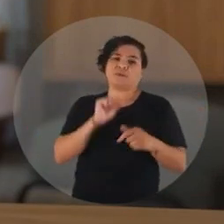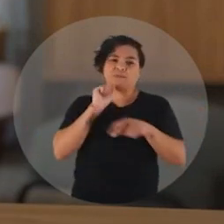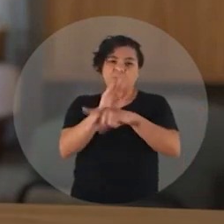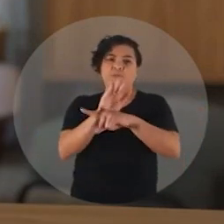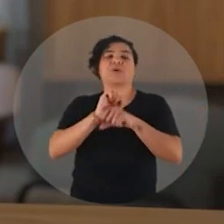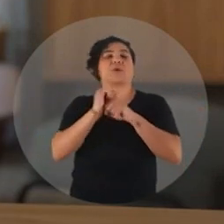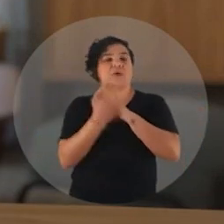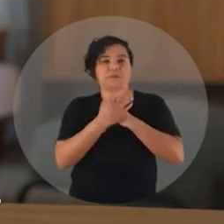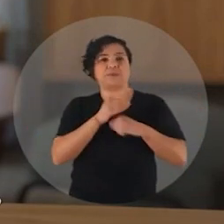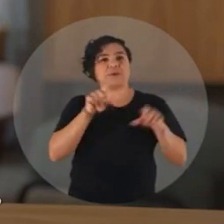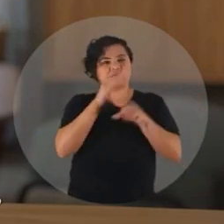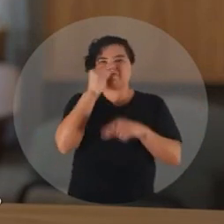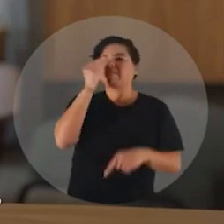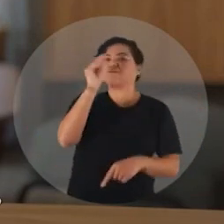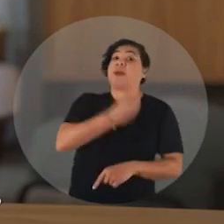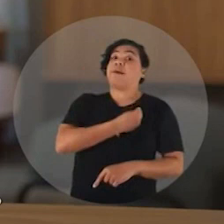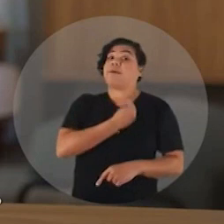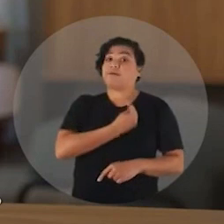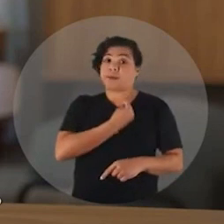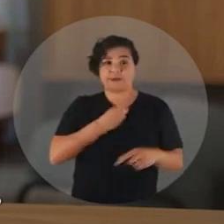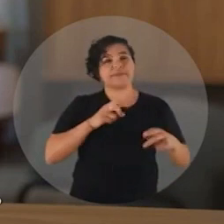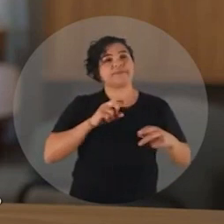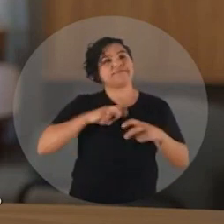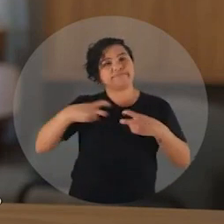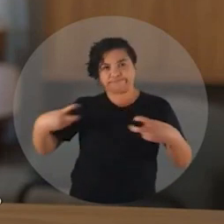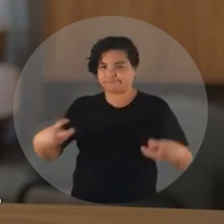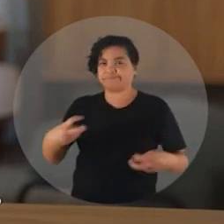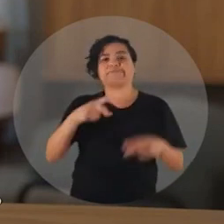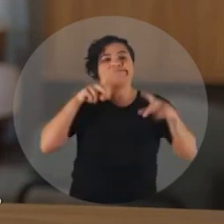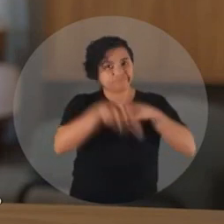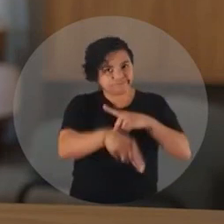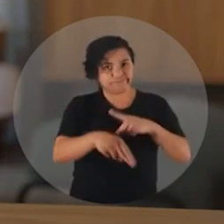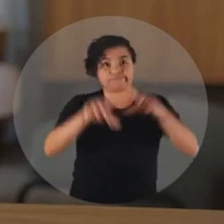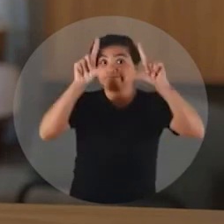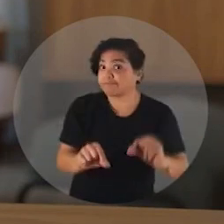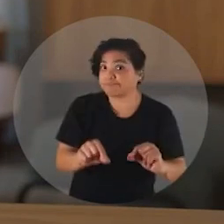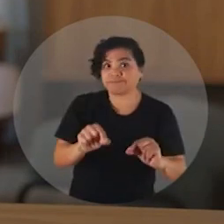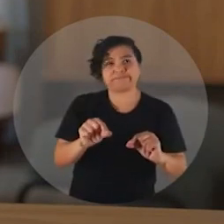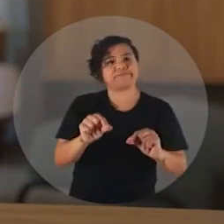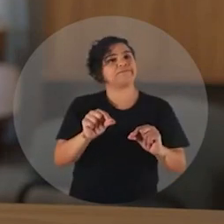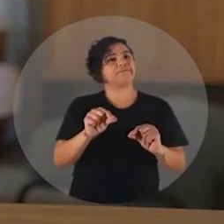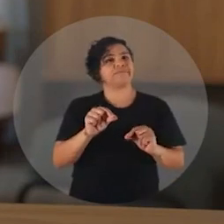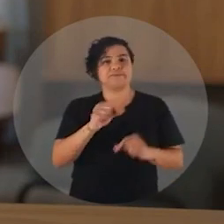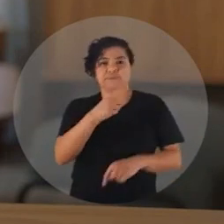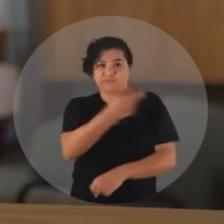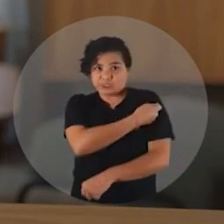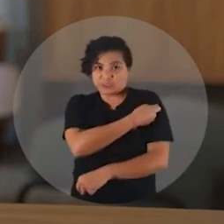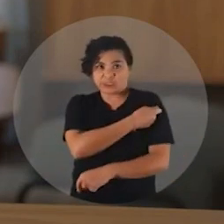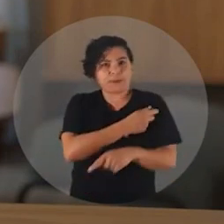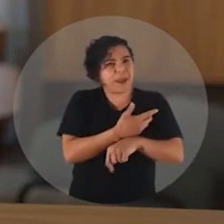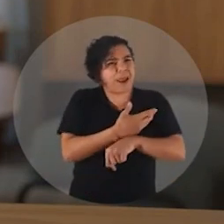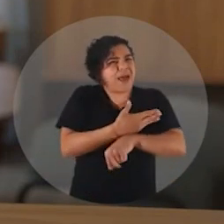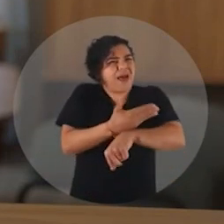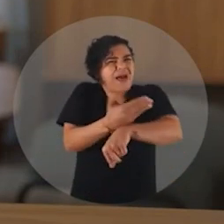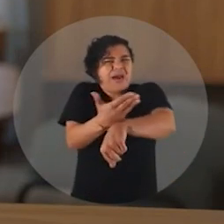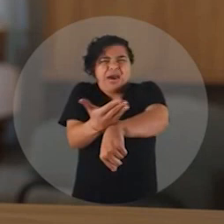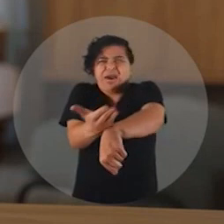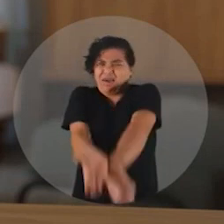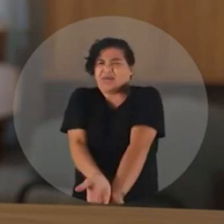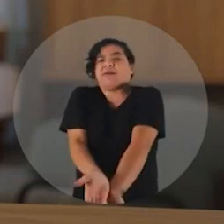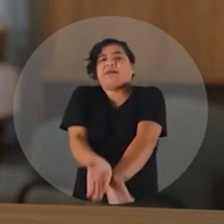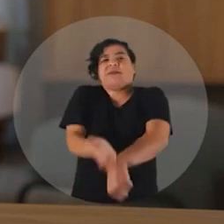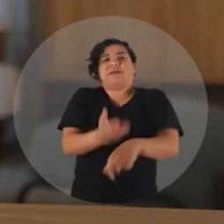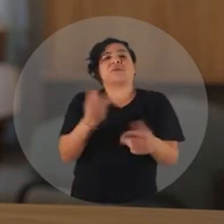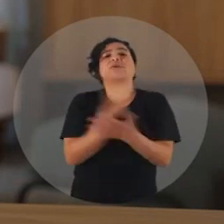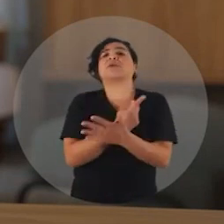caso dos mortos, cortou dinheiro da saúde em plena pandemia. Atrasou a vacina e impediu que milhares de